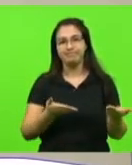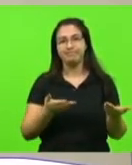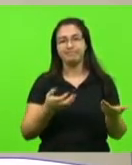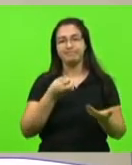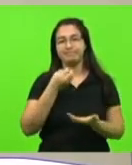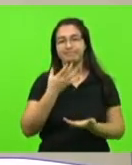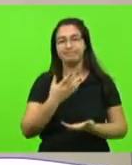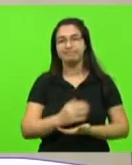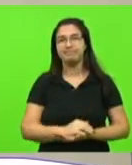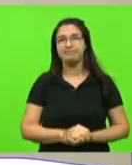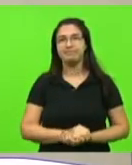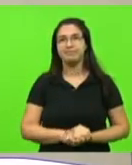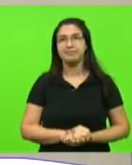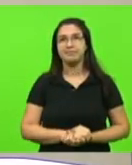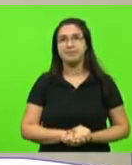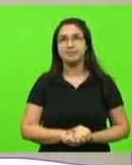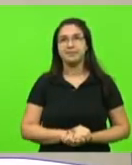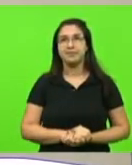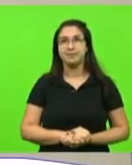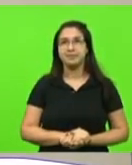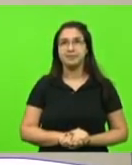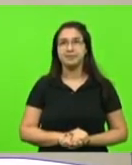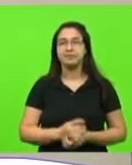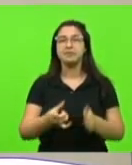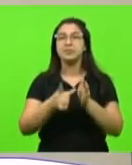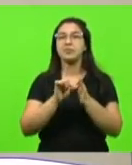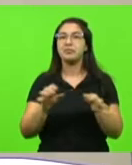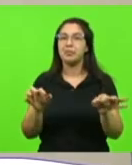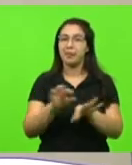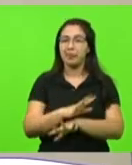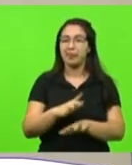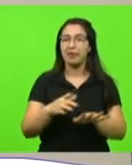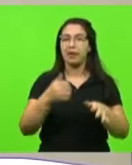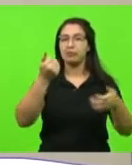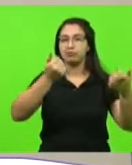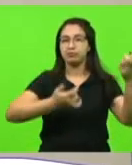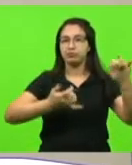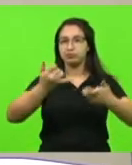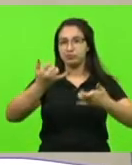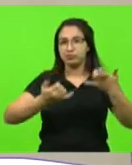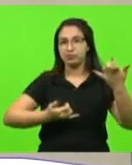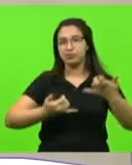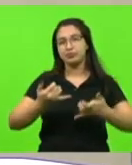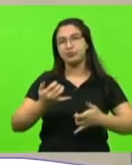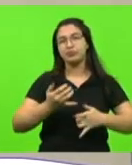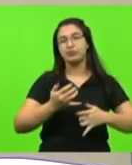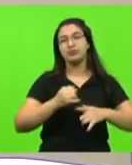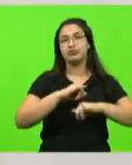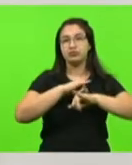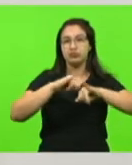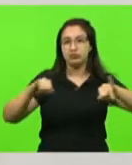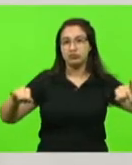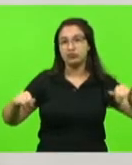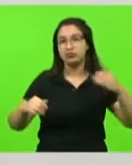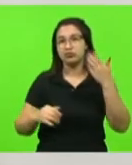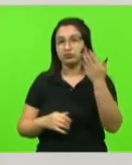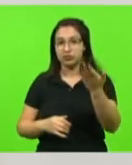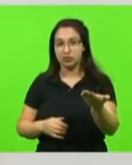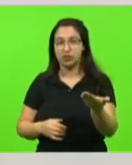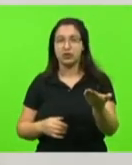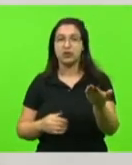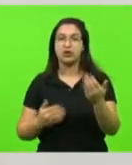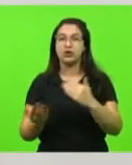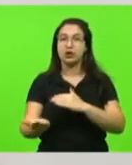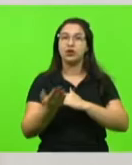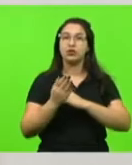Senhor presidente, farei as considerações finais numa prestação de contas aos senhores deputados que nos auxiliam com as emendas